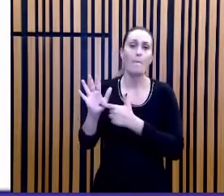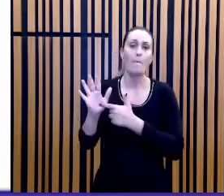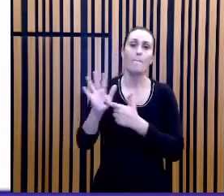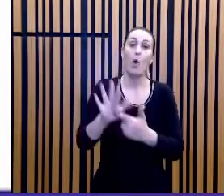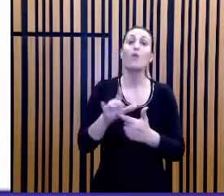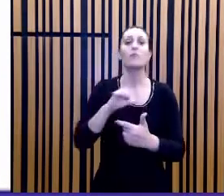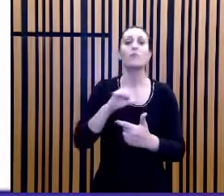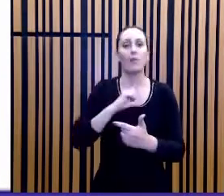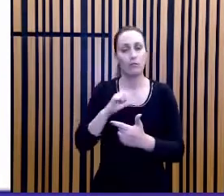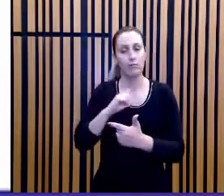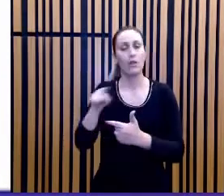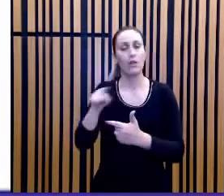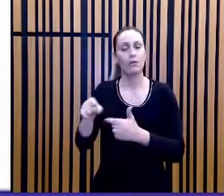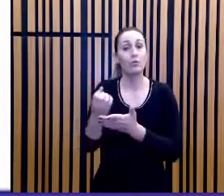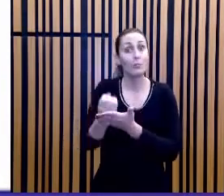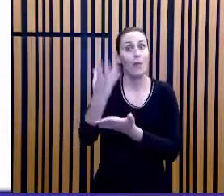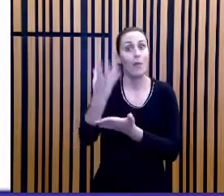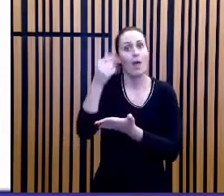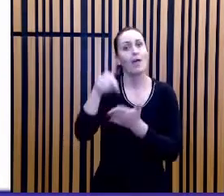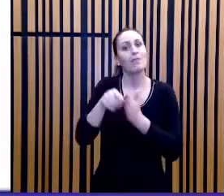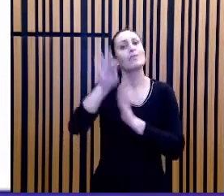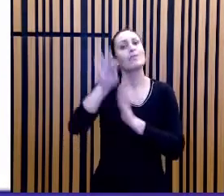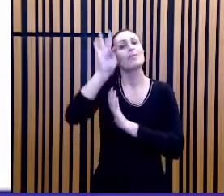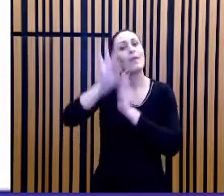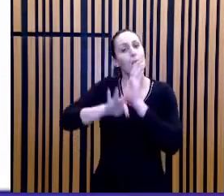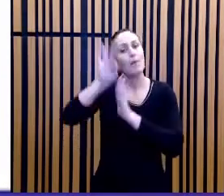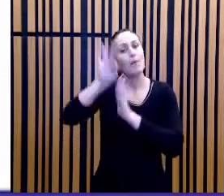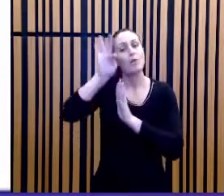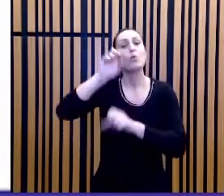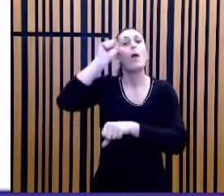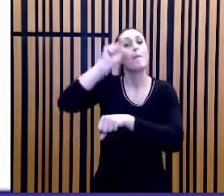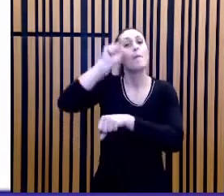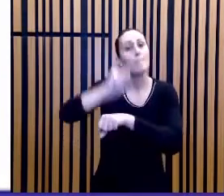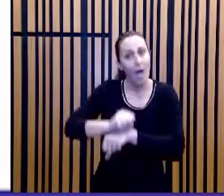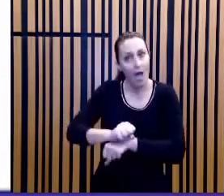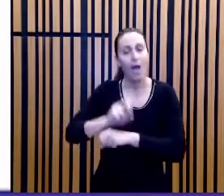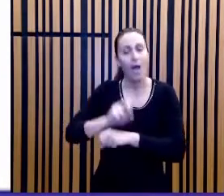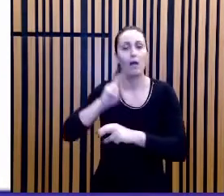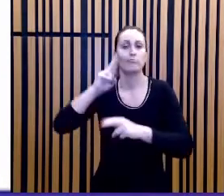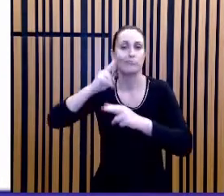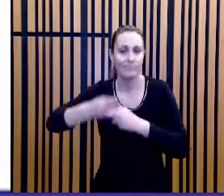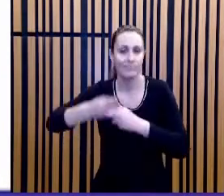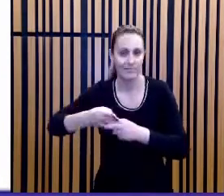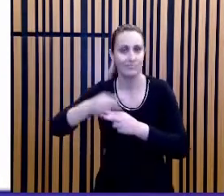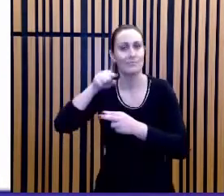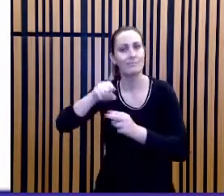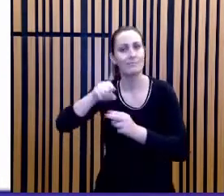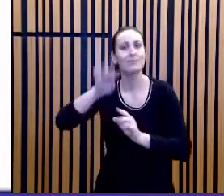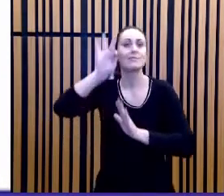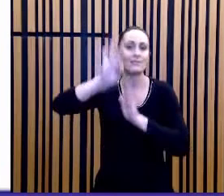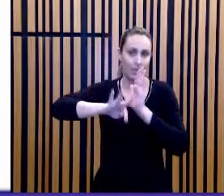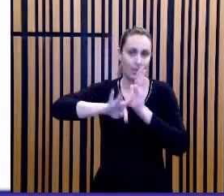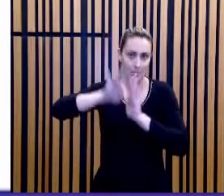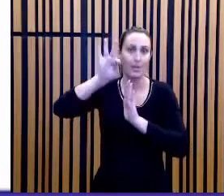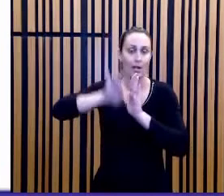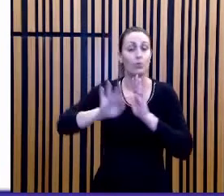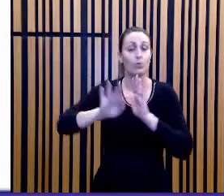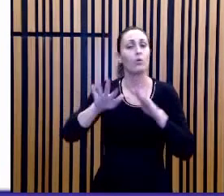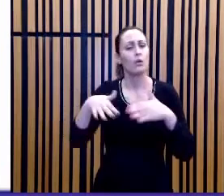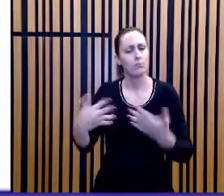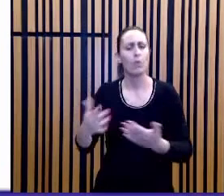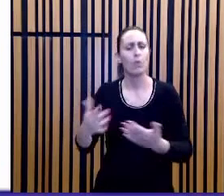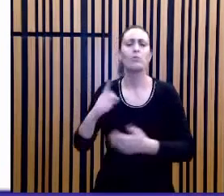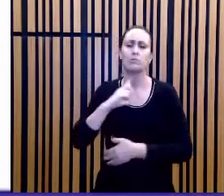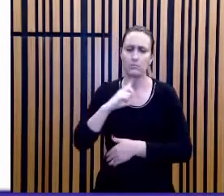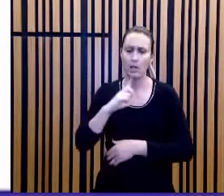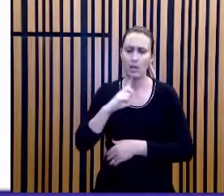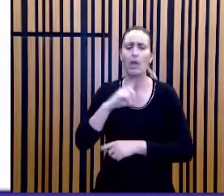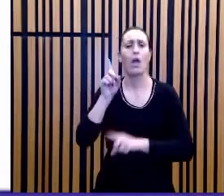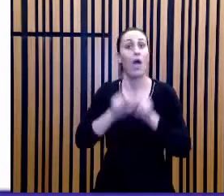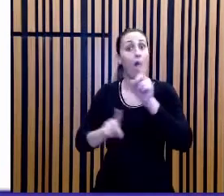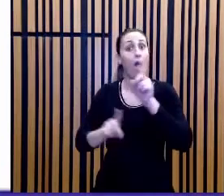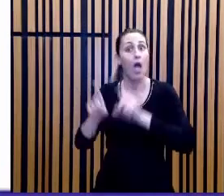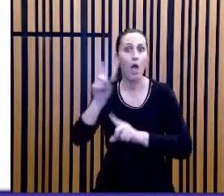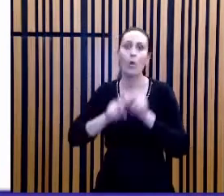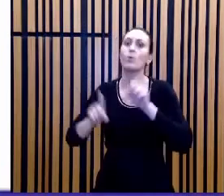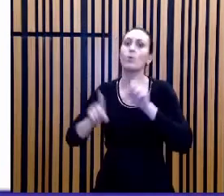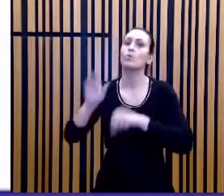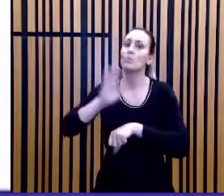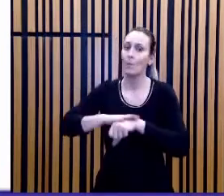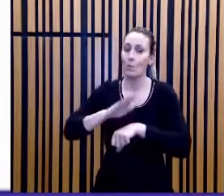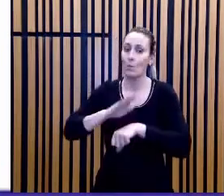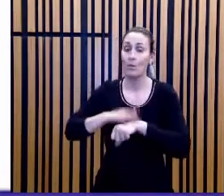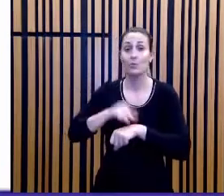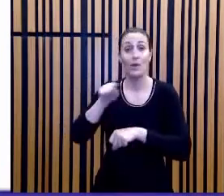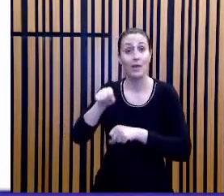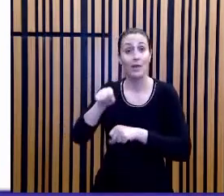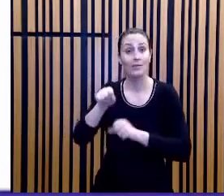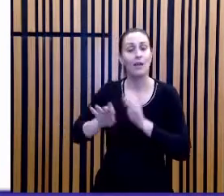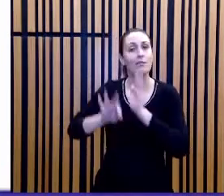resfriamento, né, e interromper essa trajetória de subida da temperatura. E existem alguns momentos, e nós já vamos saber quantos, em que